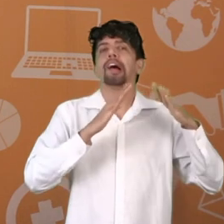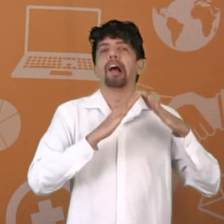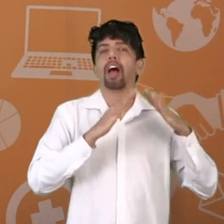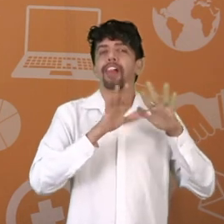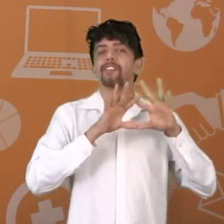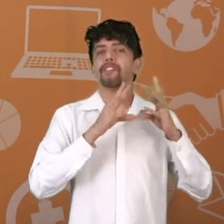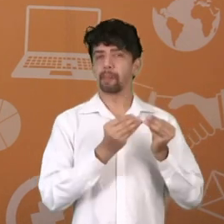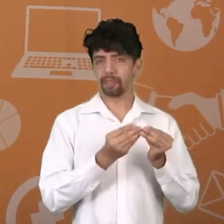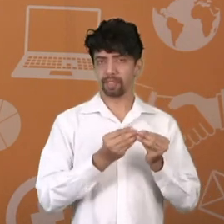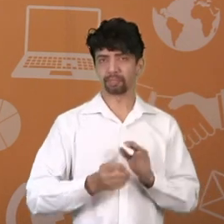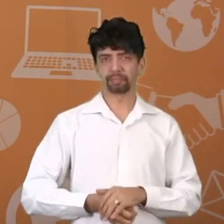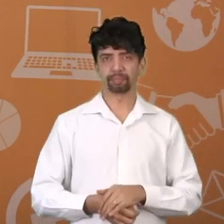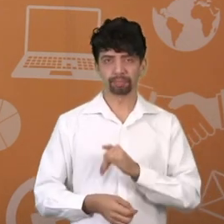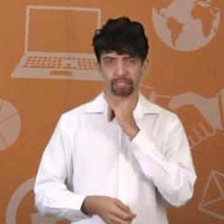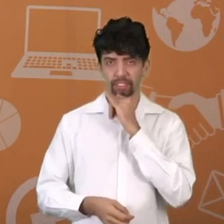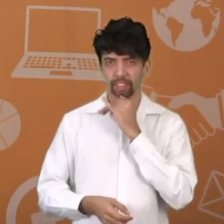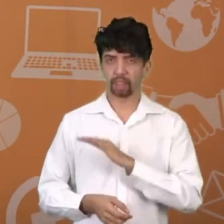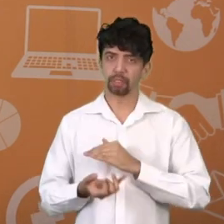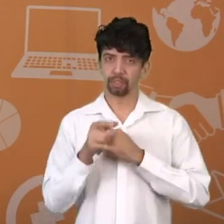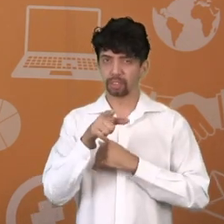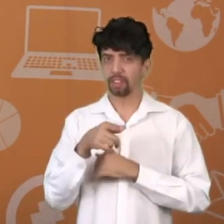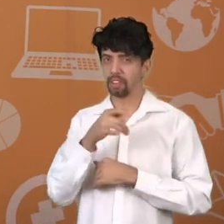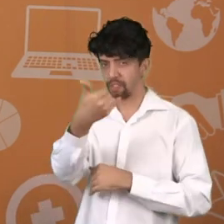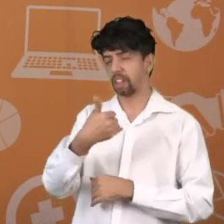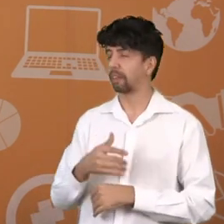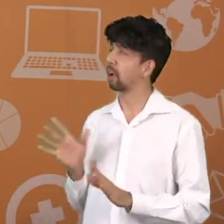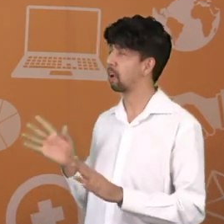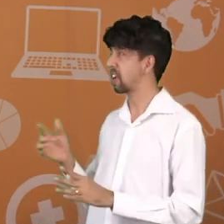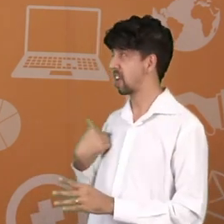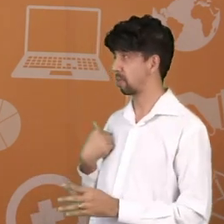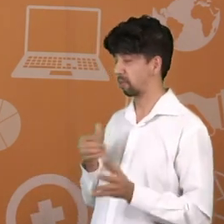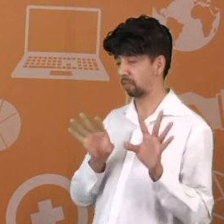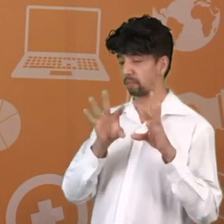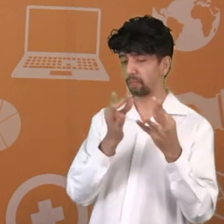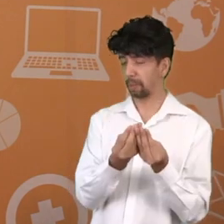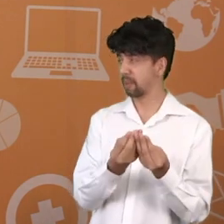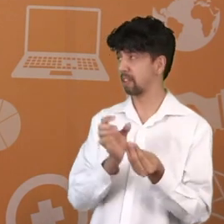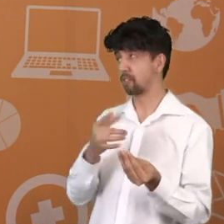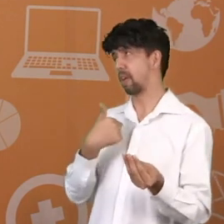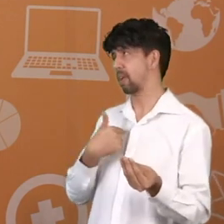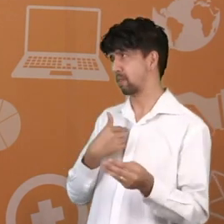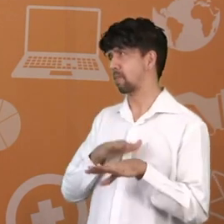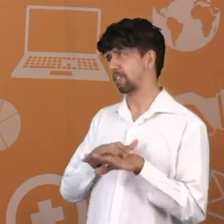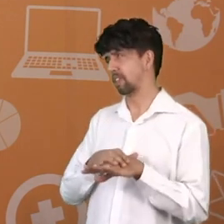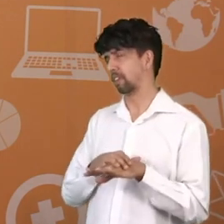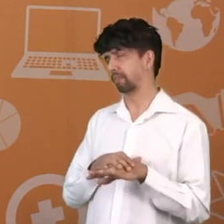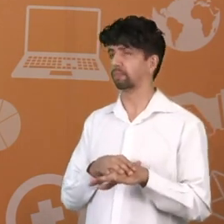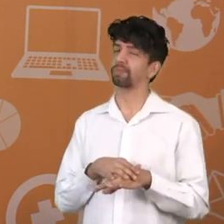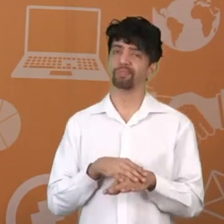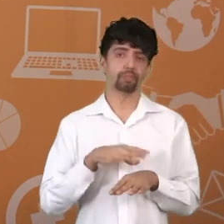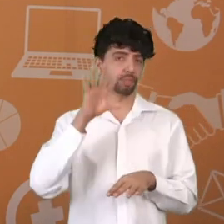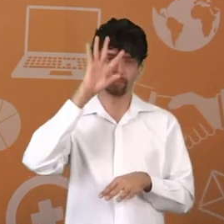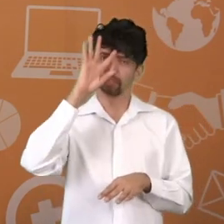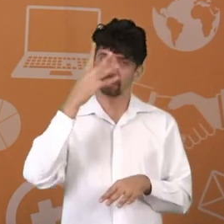seu próprio lar. Porque se você falar assim, não Reinaldo, vou fazer eu sozinho. Vai resolver lá na minha família? Não. Você